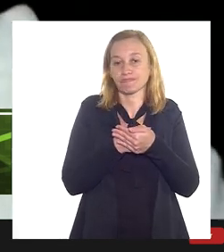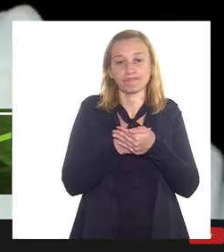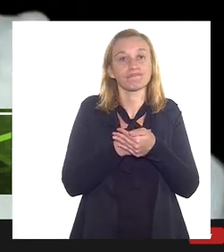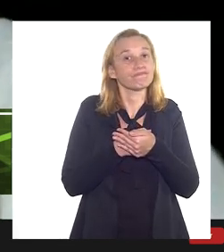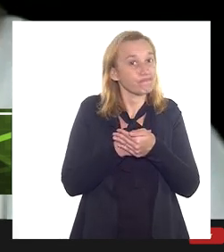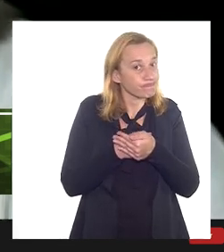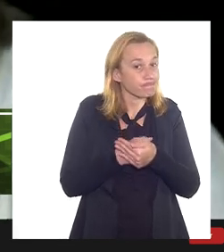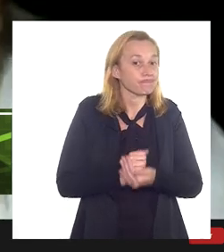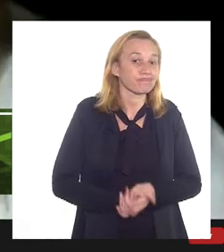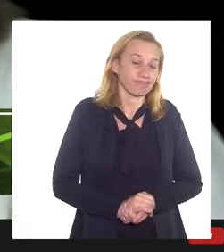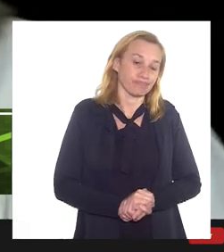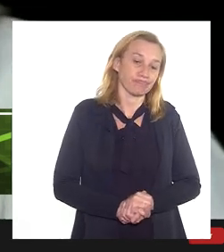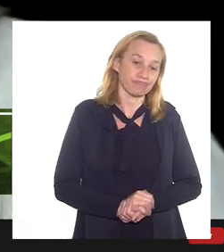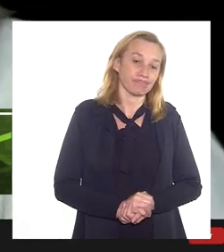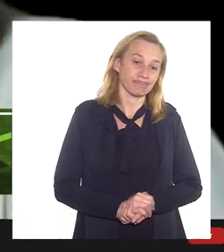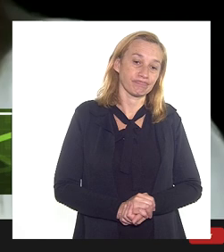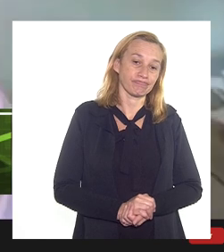hoje.